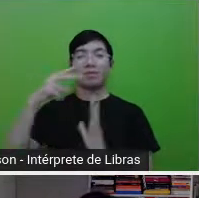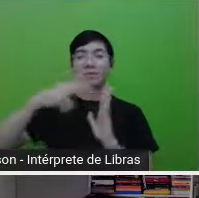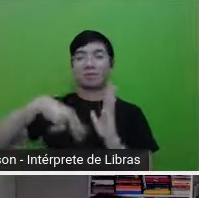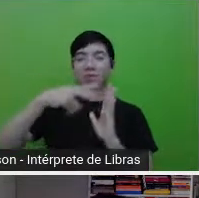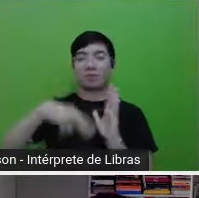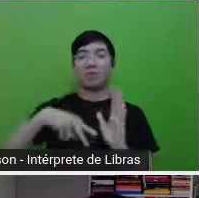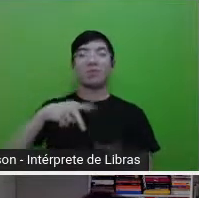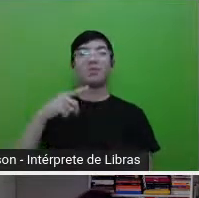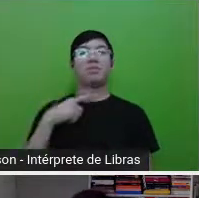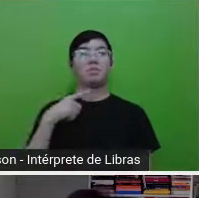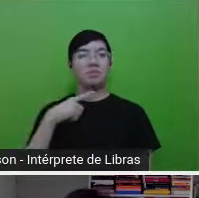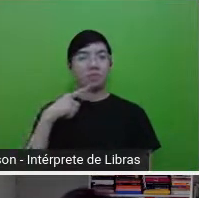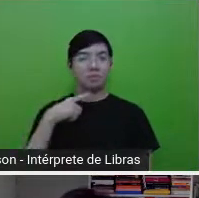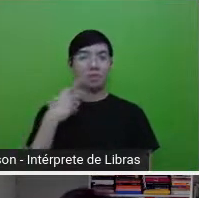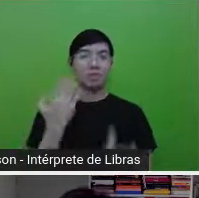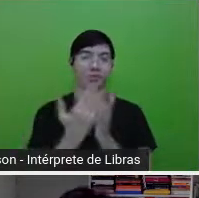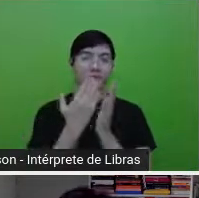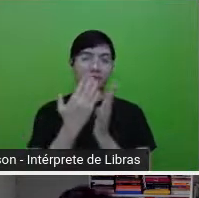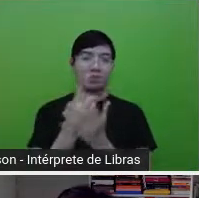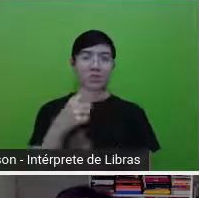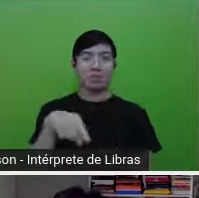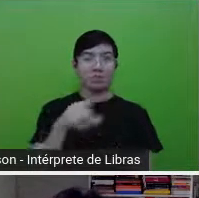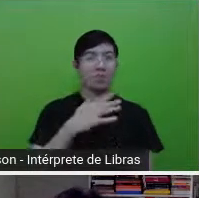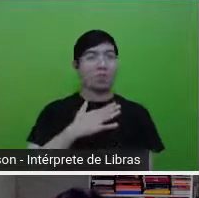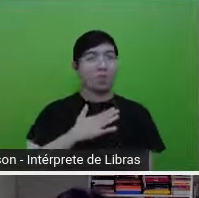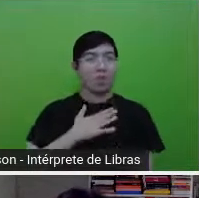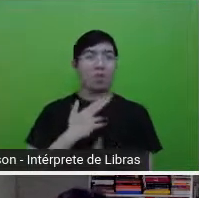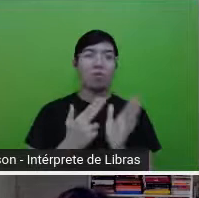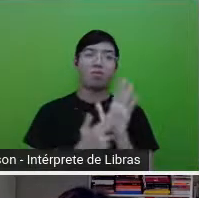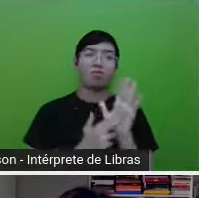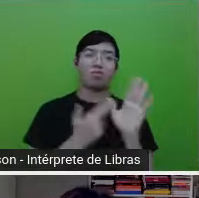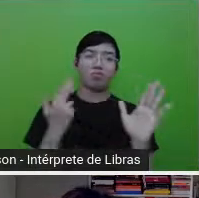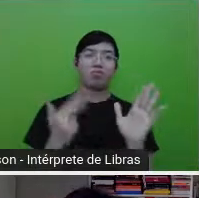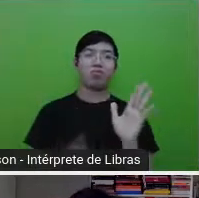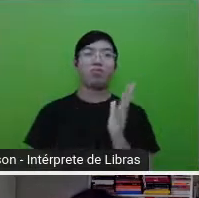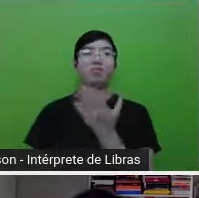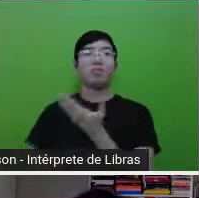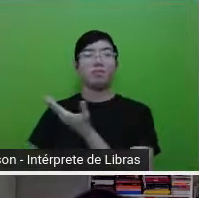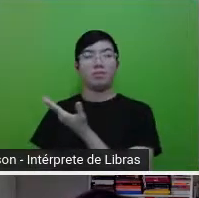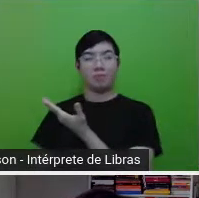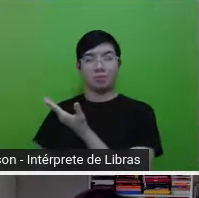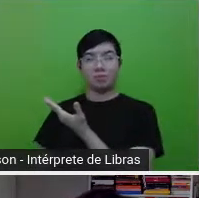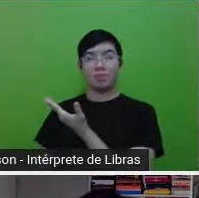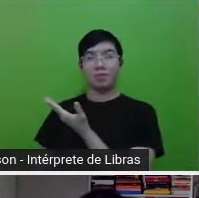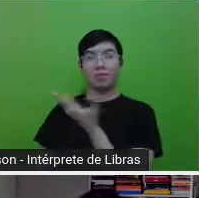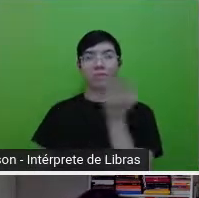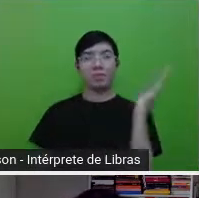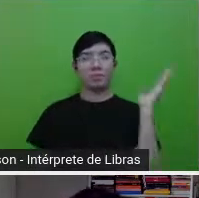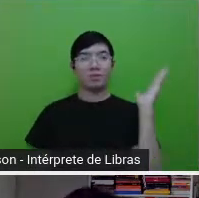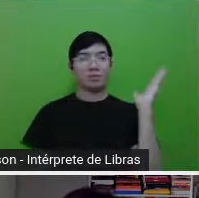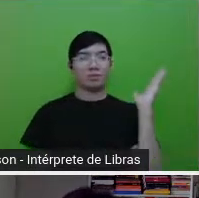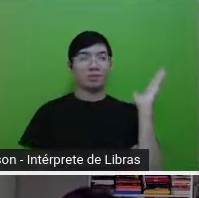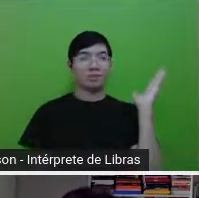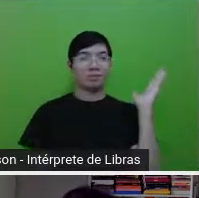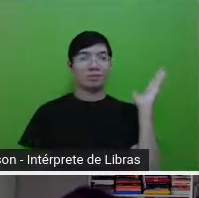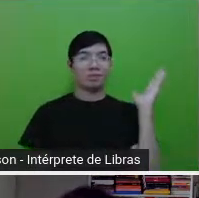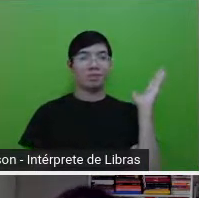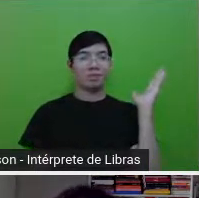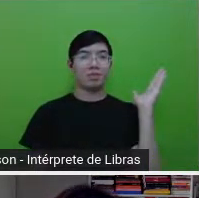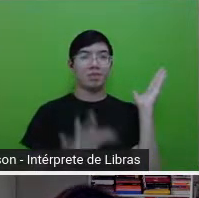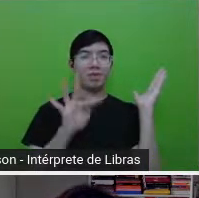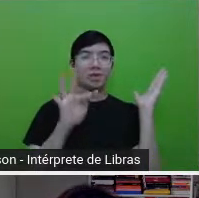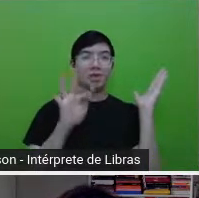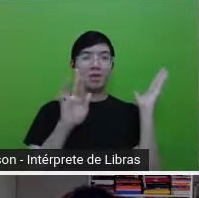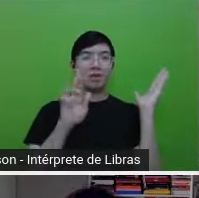gostou da Helena Ferranti, para quem quer conhecer um pouco mais. Então tem o Franto Malha, que é um livro de não-ficção da